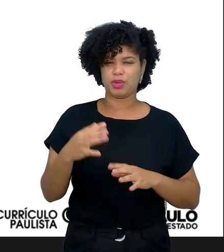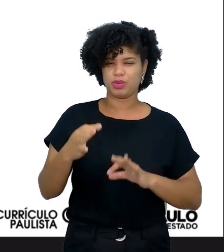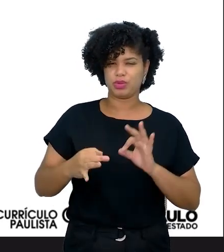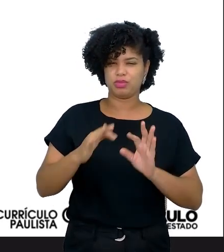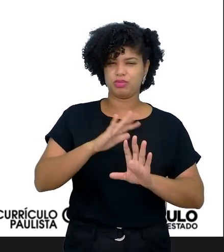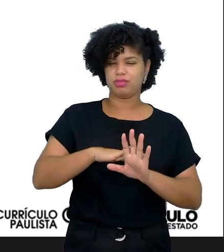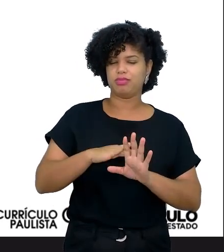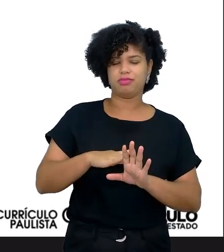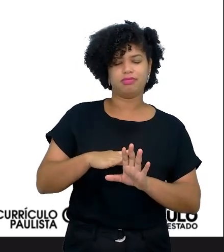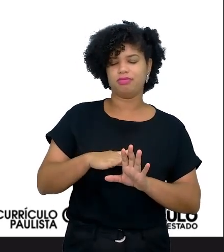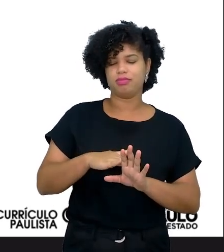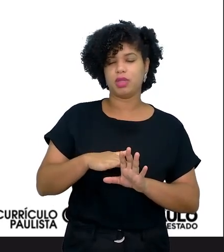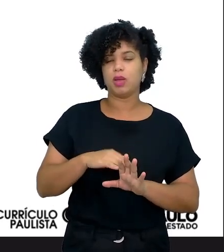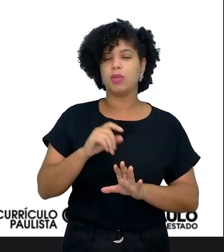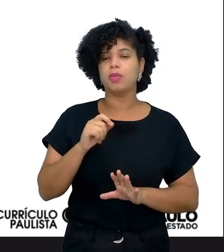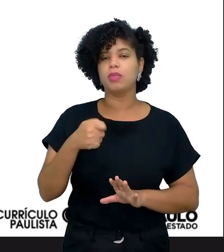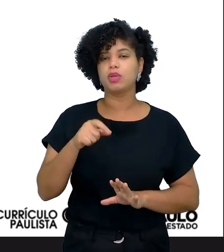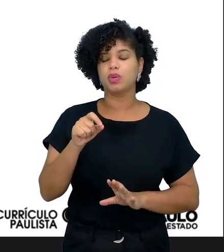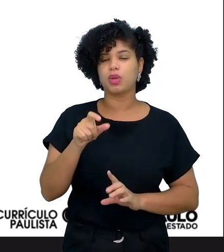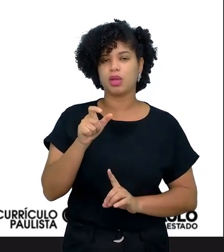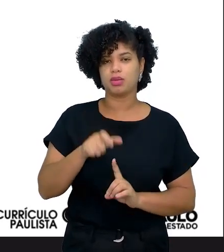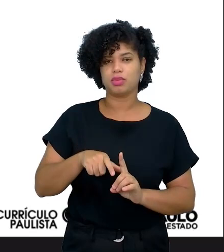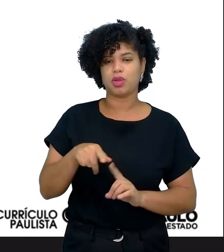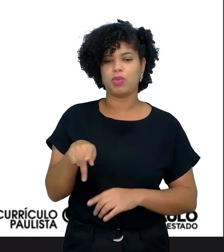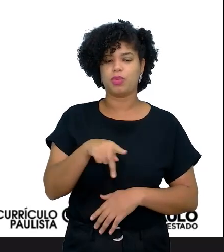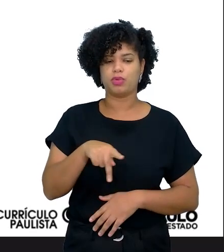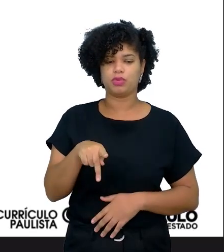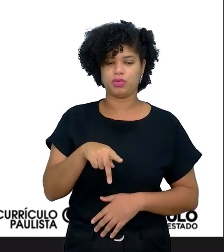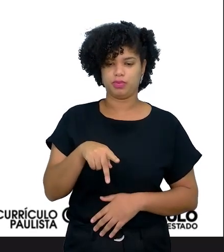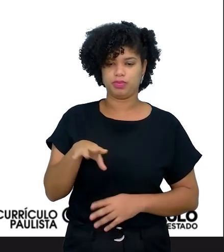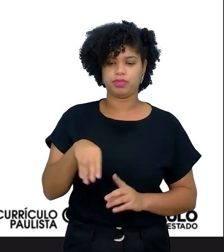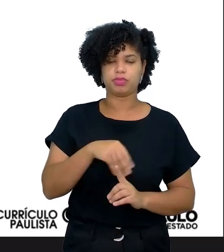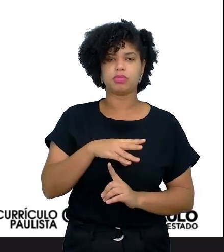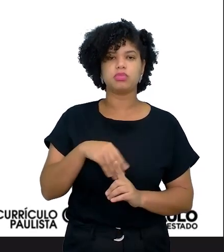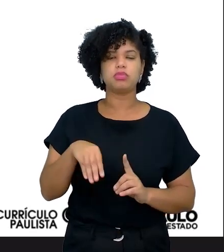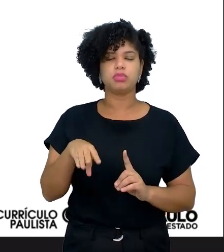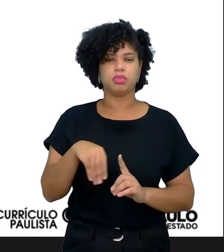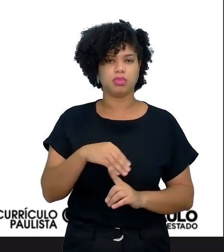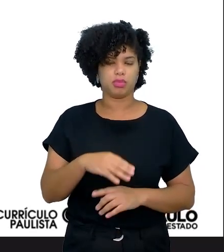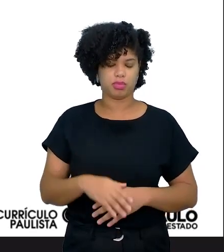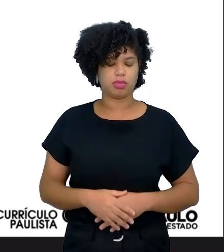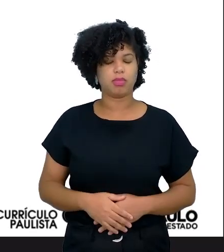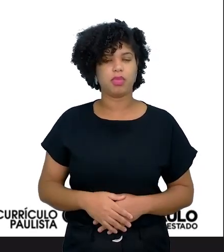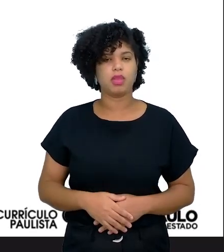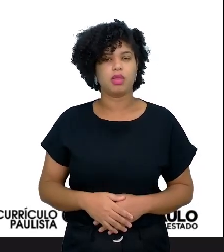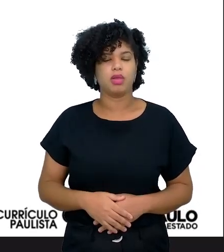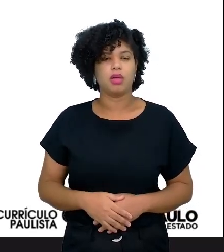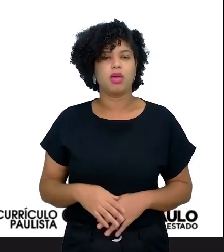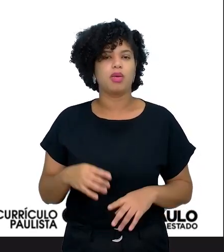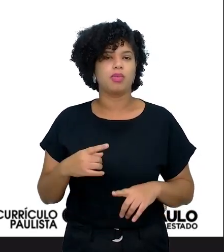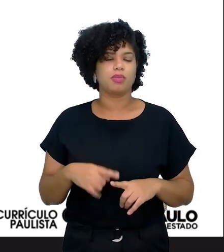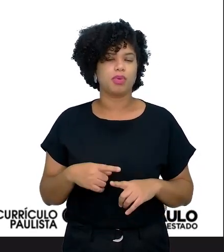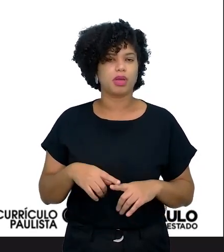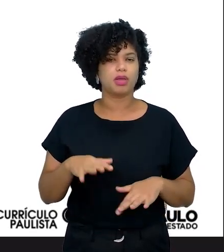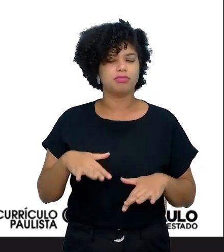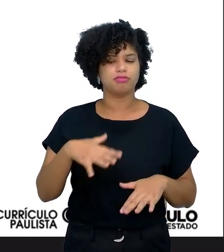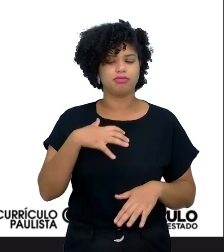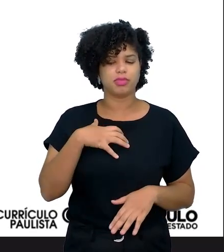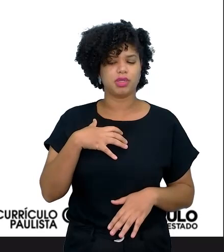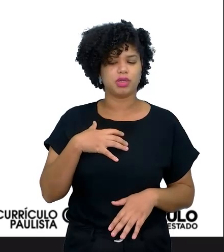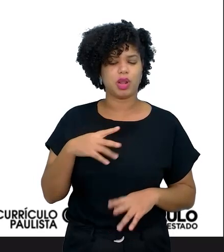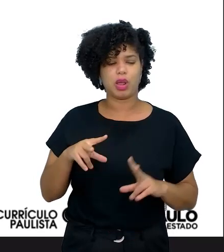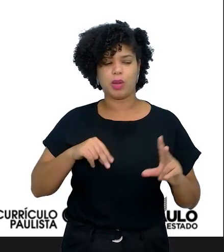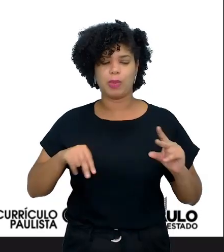deve ser o quê? Mediado pelo professor, né? Para que não... Aquela polêmica... Porque vai gerar uma certa polêmica,